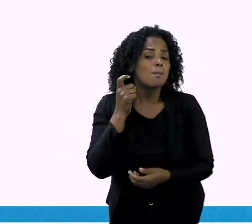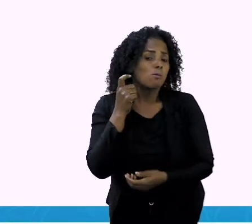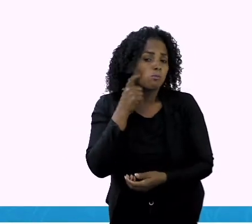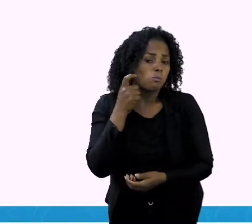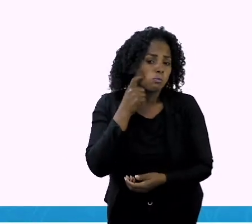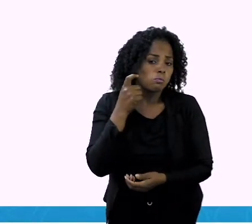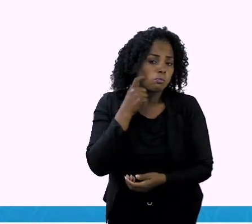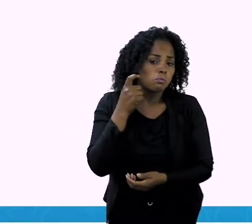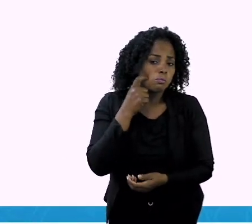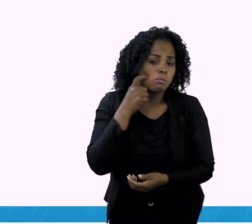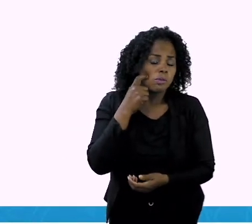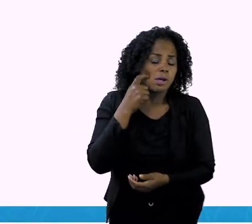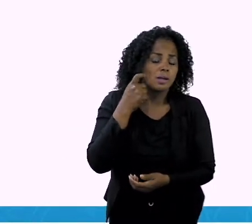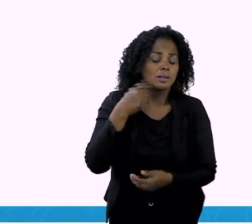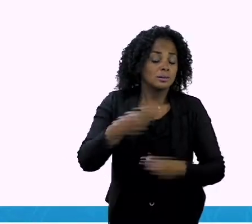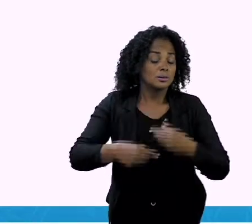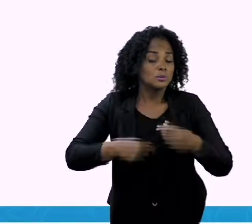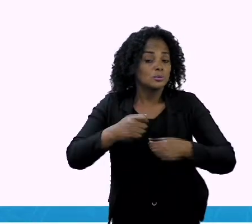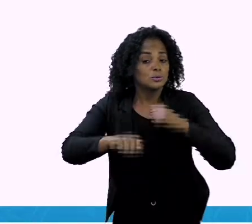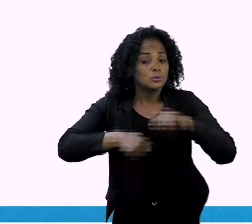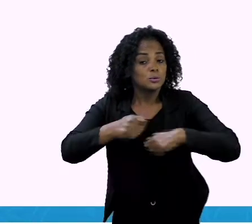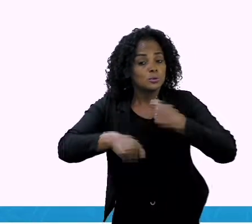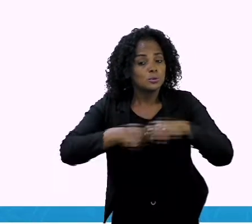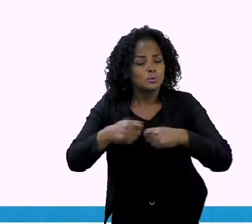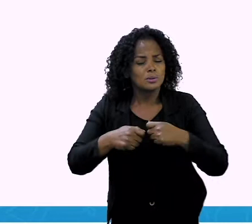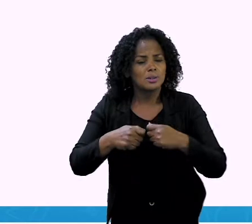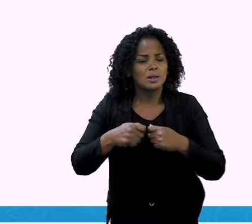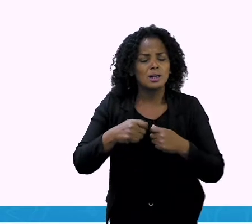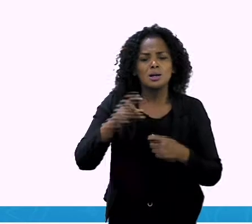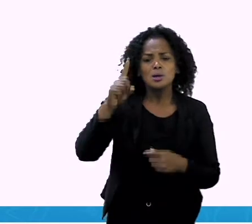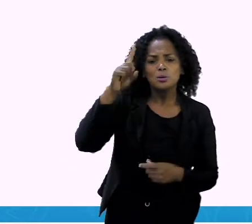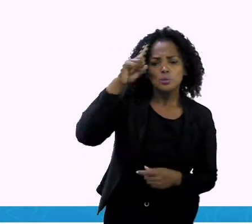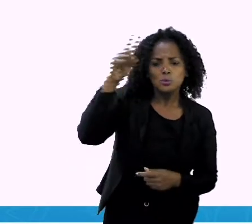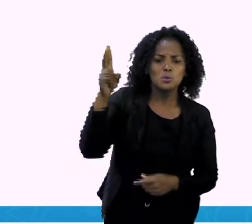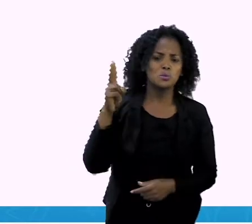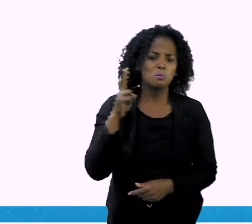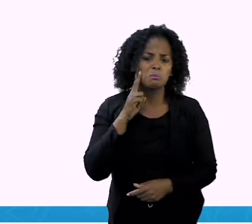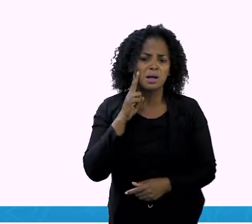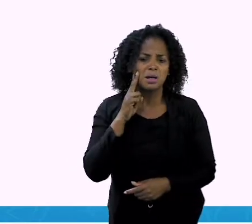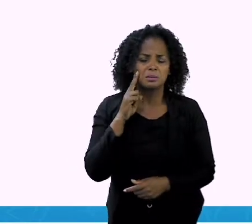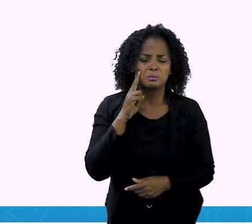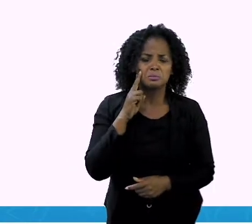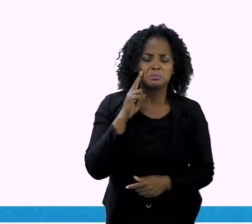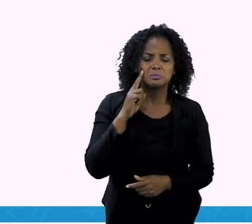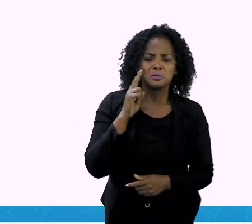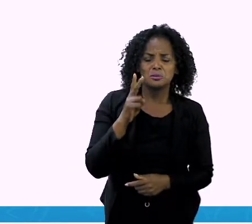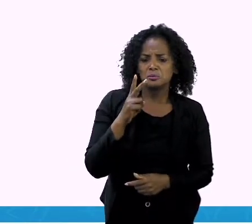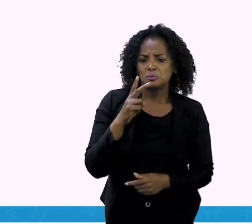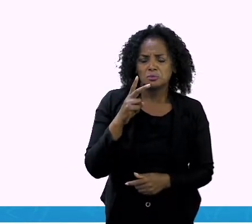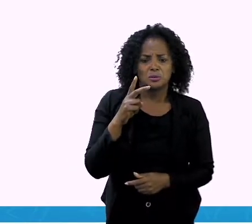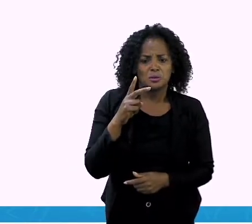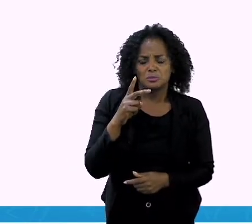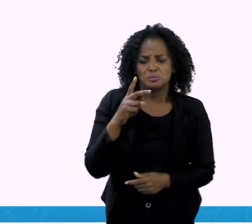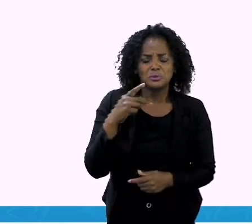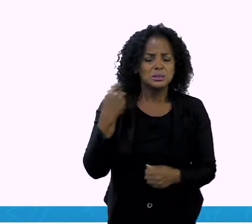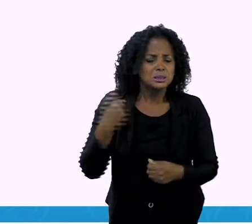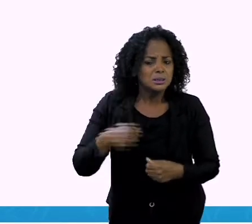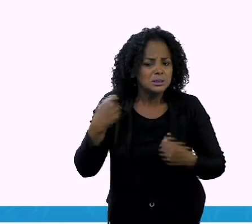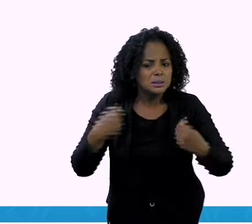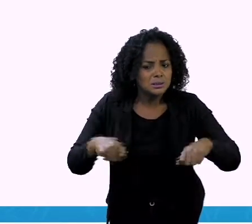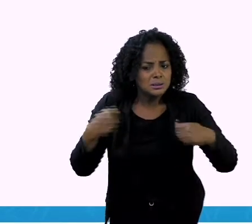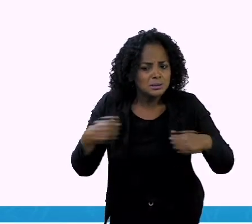reclamou de seu Lucas. Seu Lucas, eu não quero bala. Quero meu troco em dinheiro.